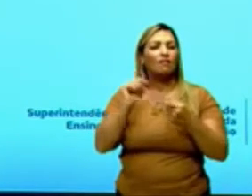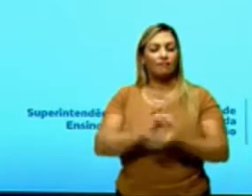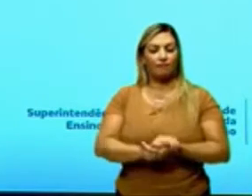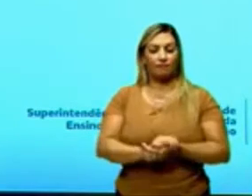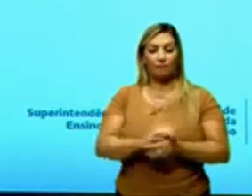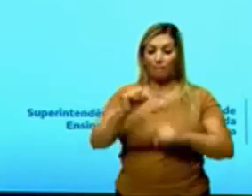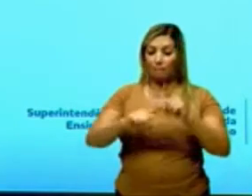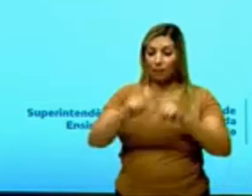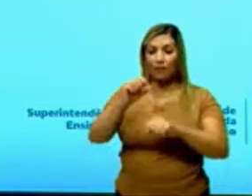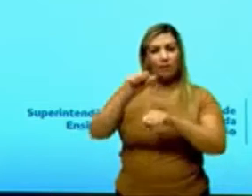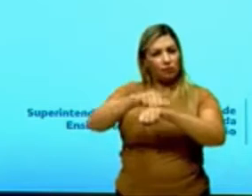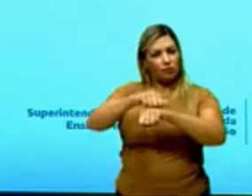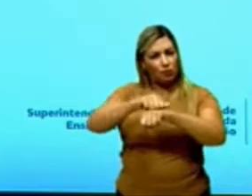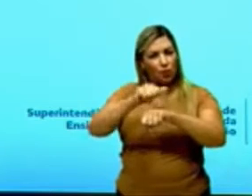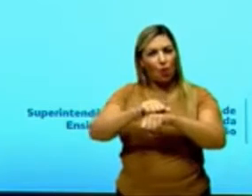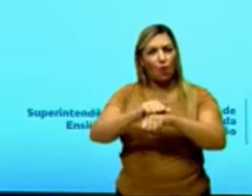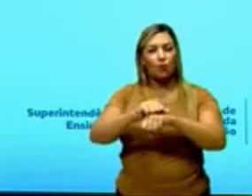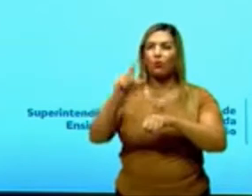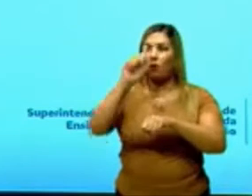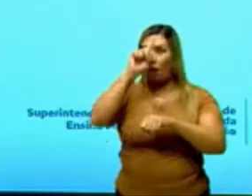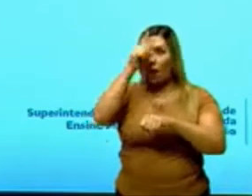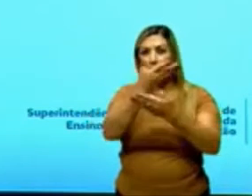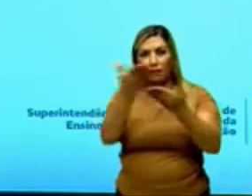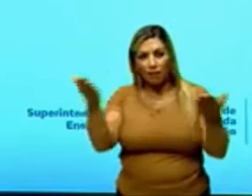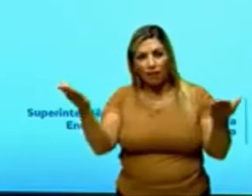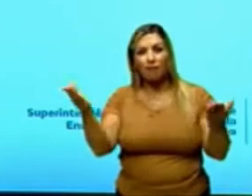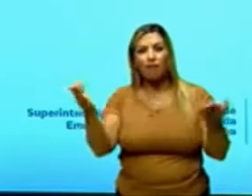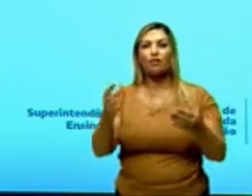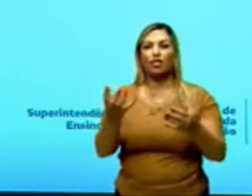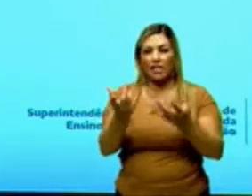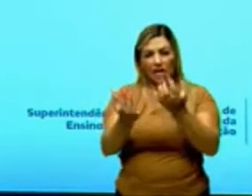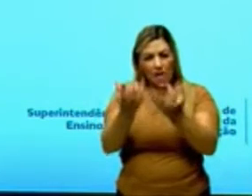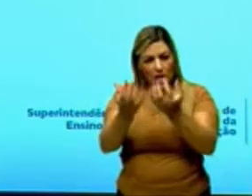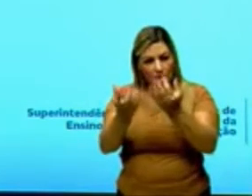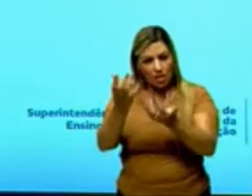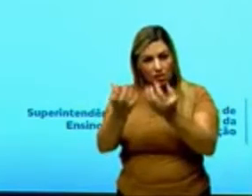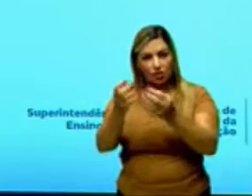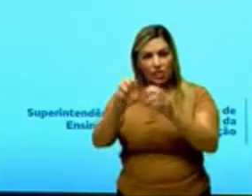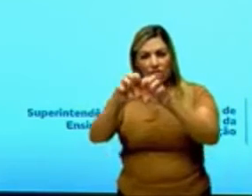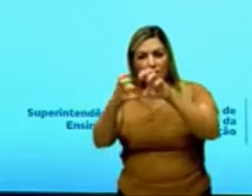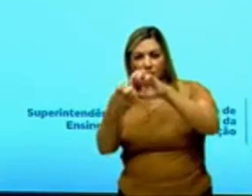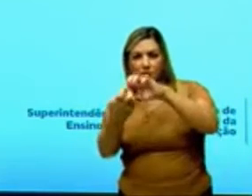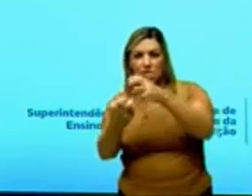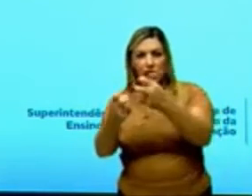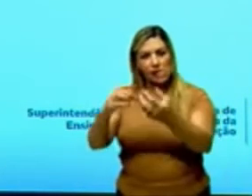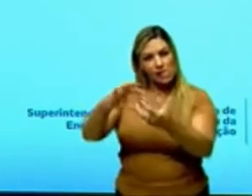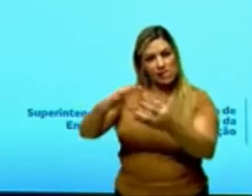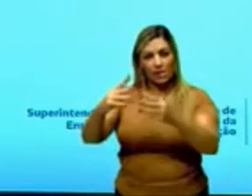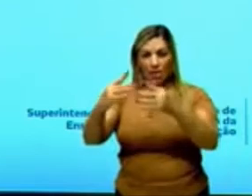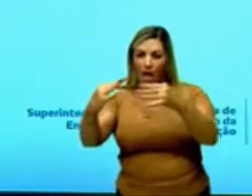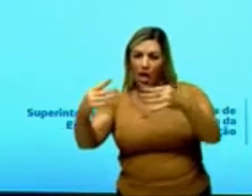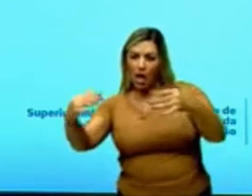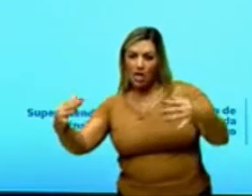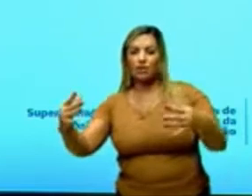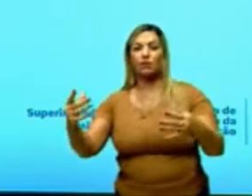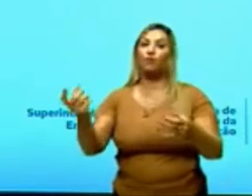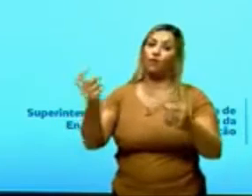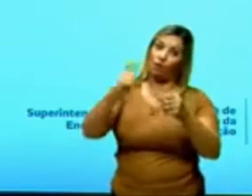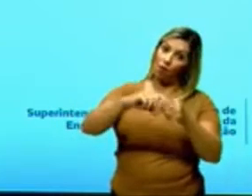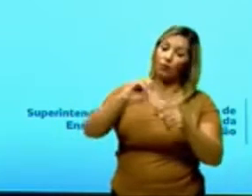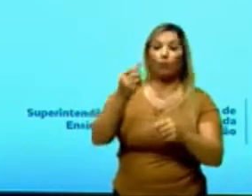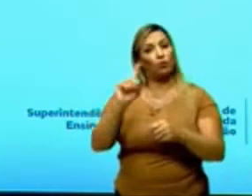Materiais sólidos ao meio ambiente e, quando aquecidos, deformam-se, podendo ou não voltar ao seu estado